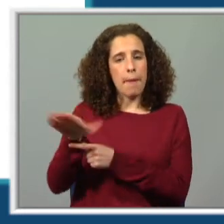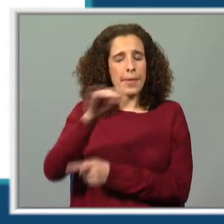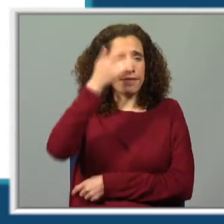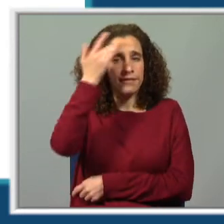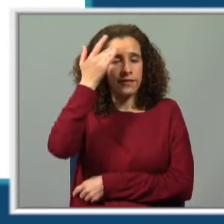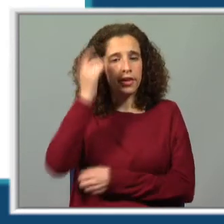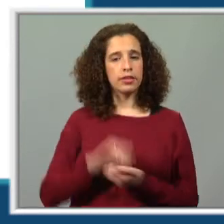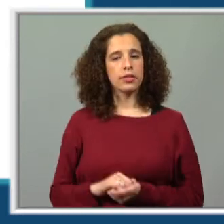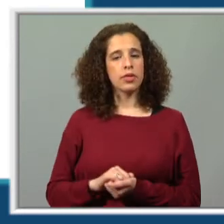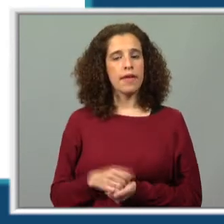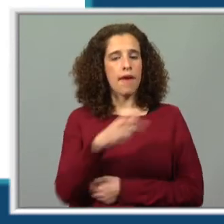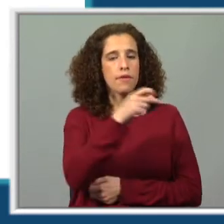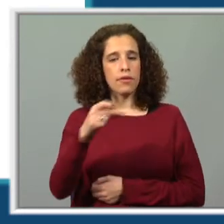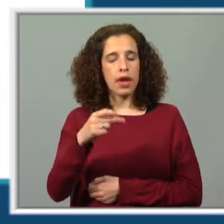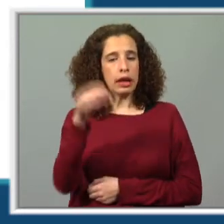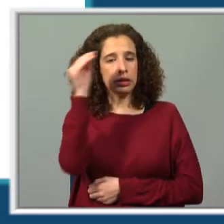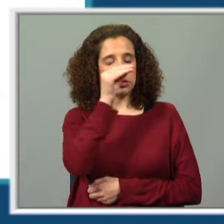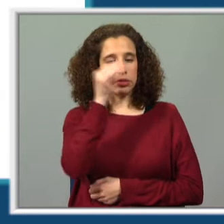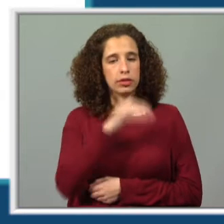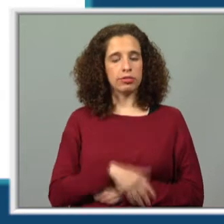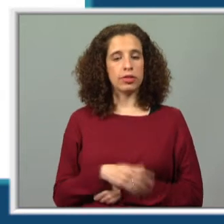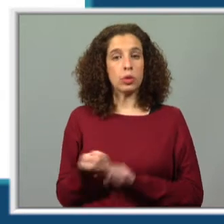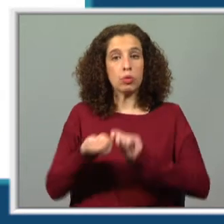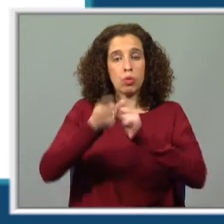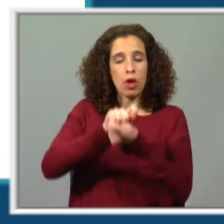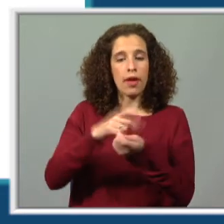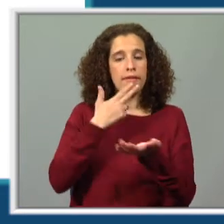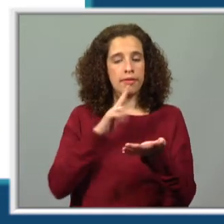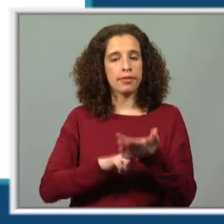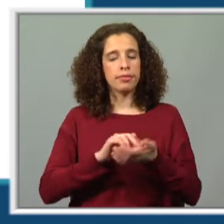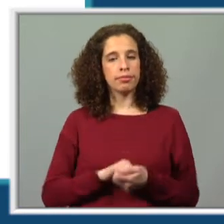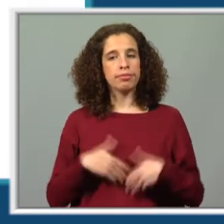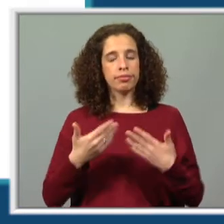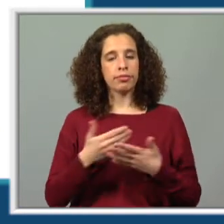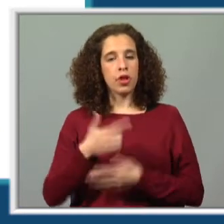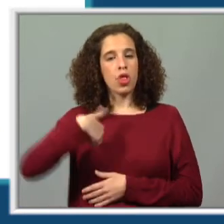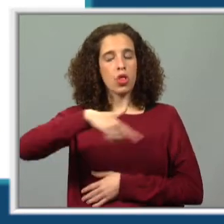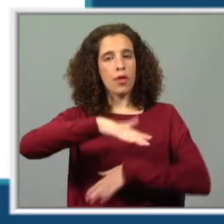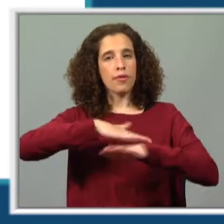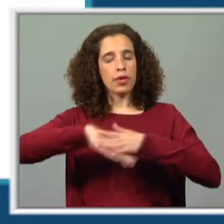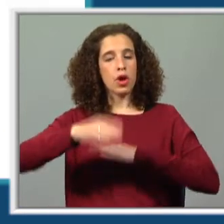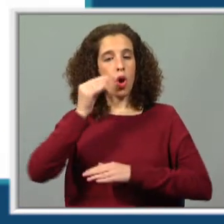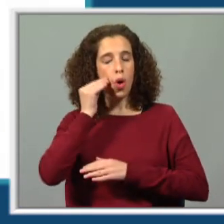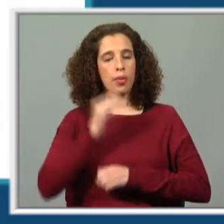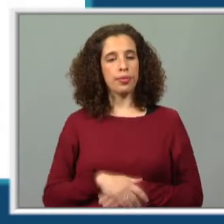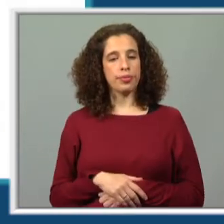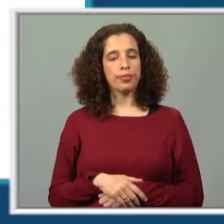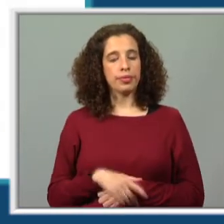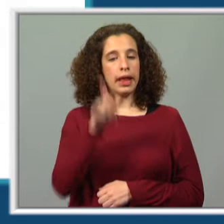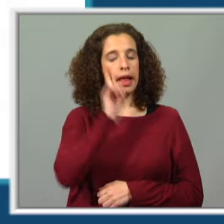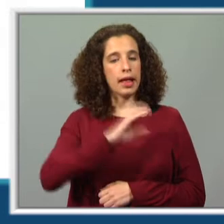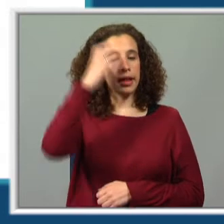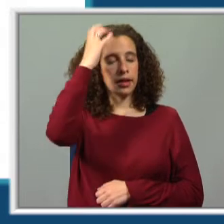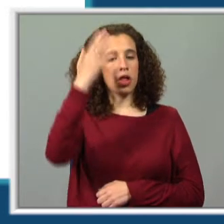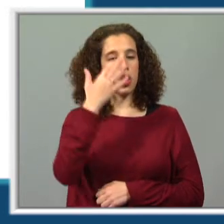simples, que tornam a frase falsa e vamos transformá-la em verdadeira. Então, como é que nós fazíamos? A